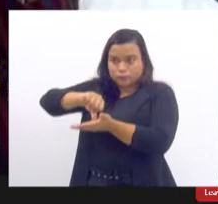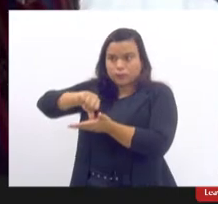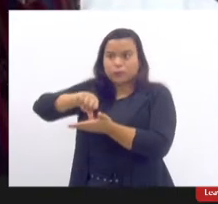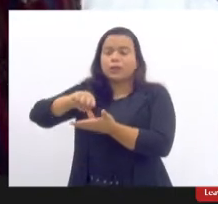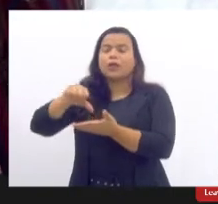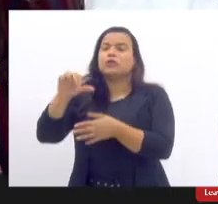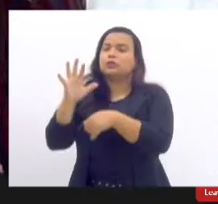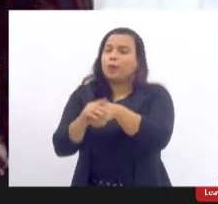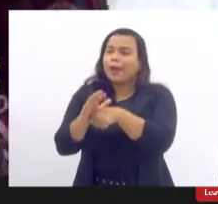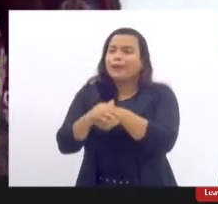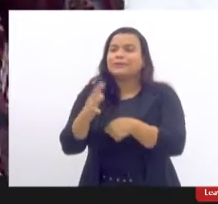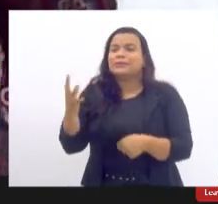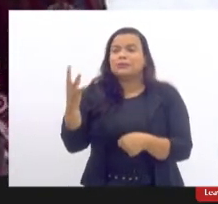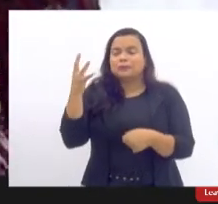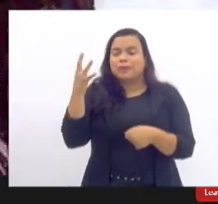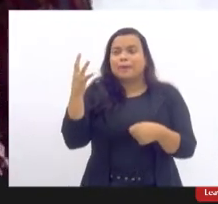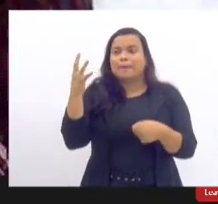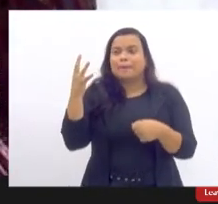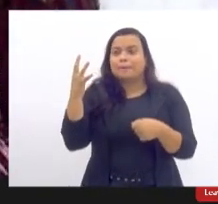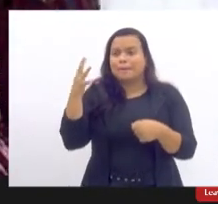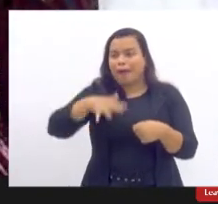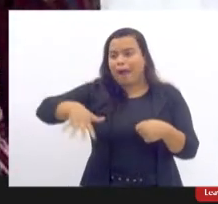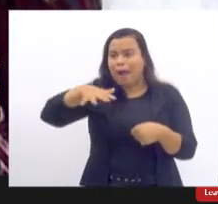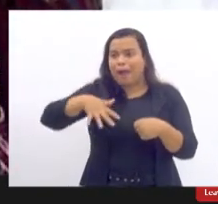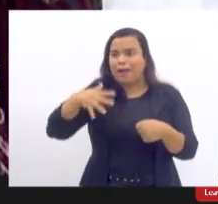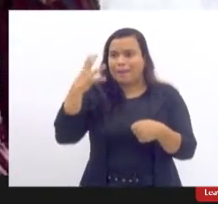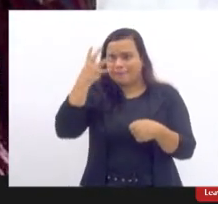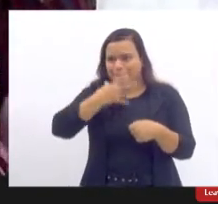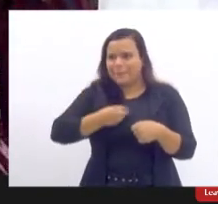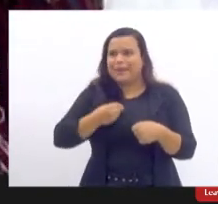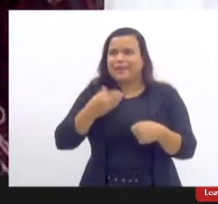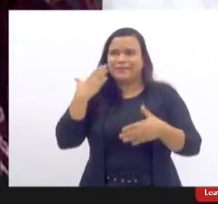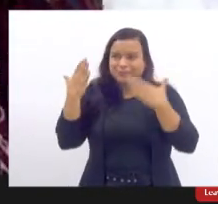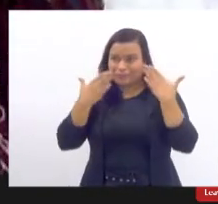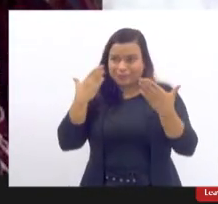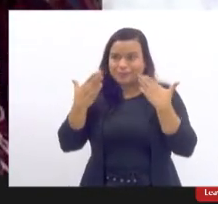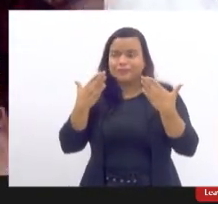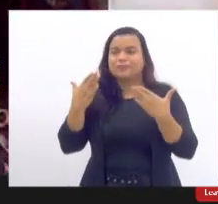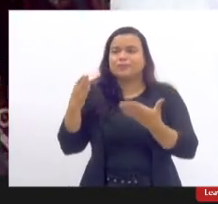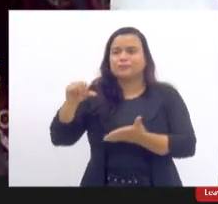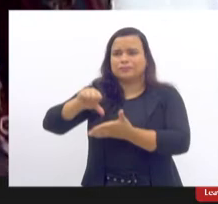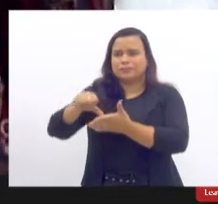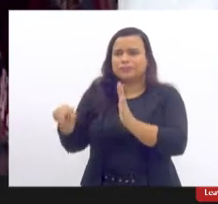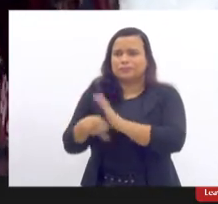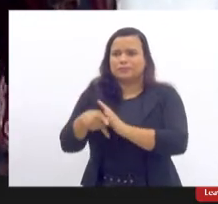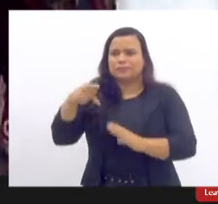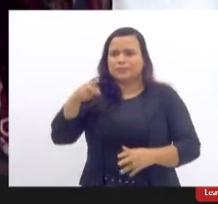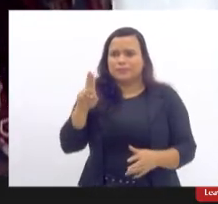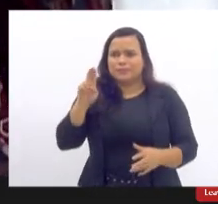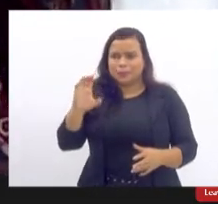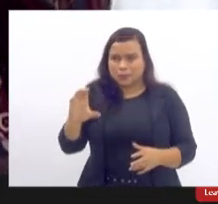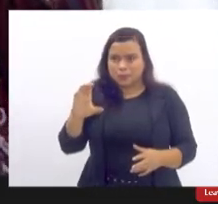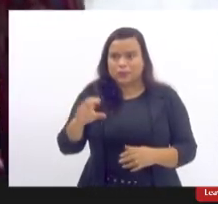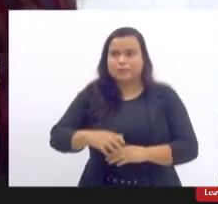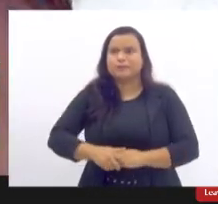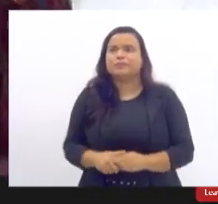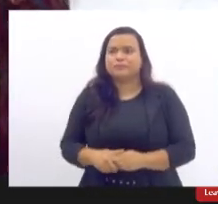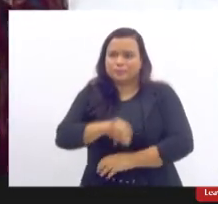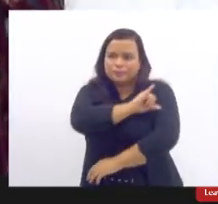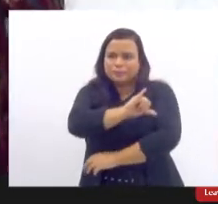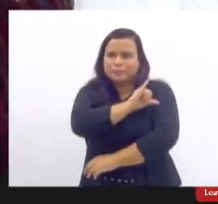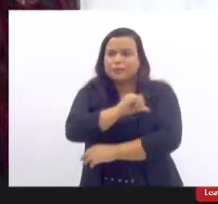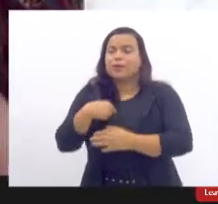Janeiro. Então, vamos fazer o seguinte, vamos dar um tempo pequeno, porque as pessoas não vão falar só uma vez, porque